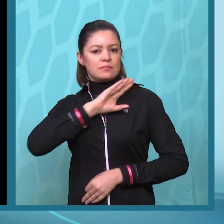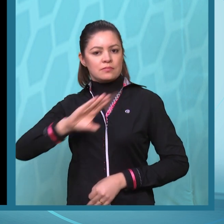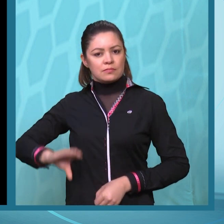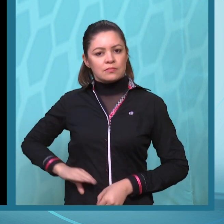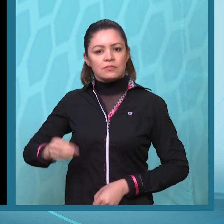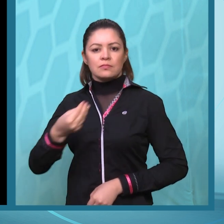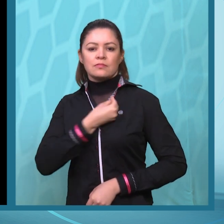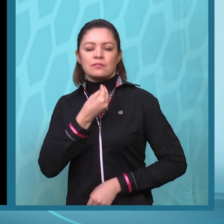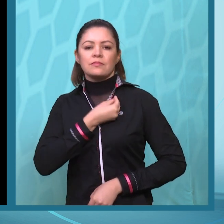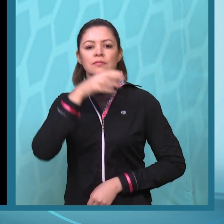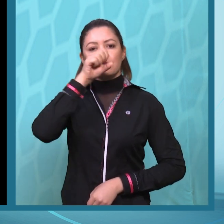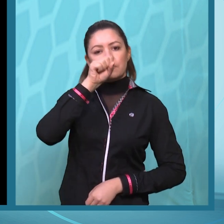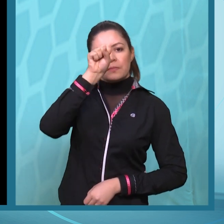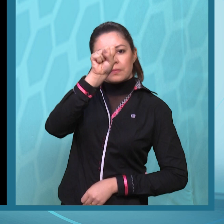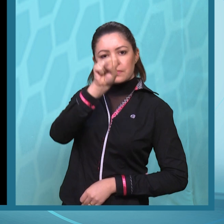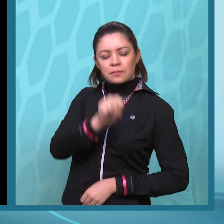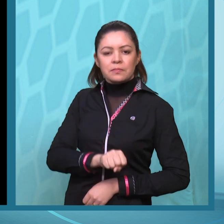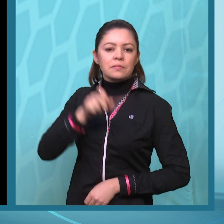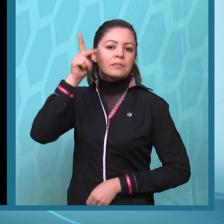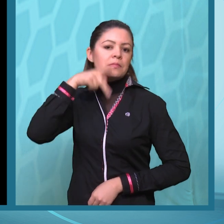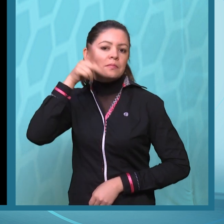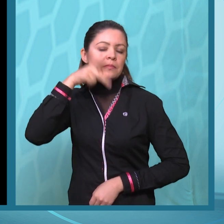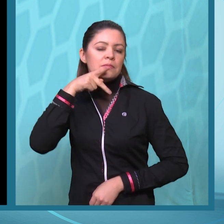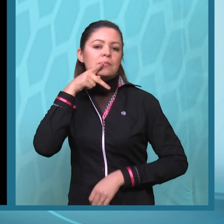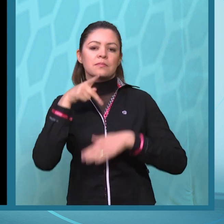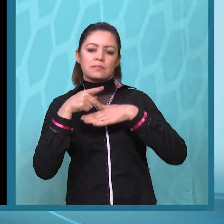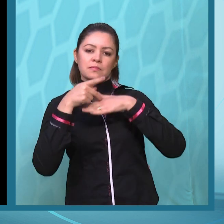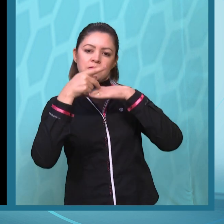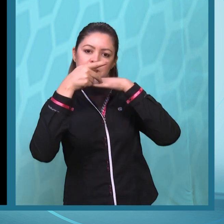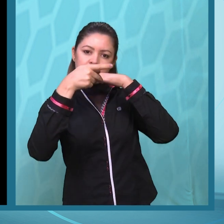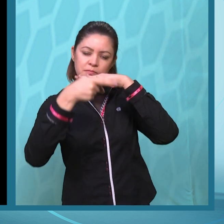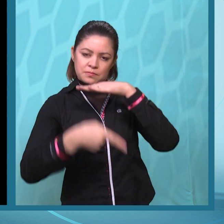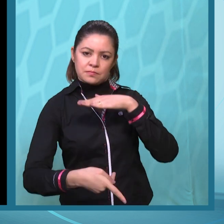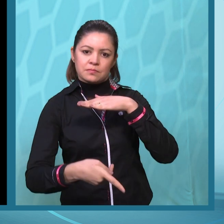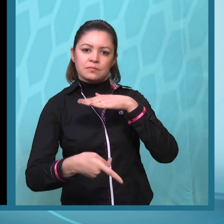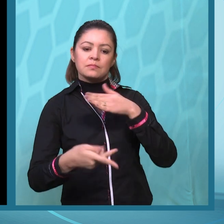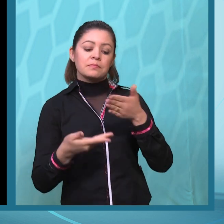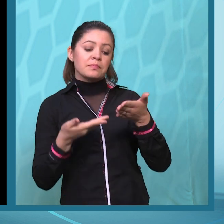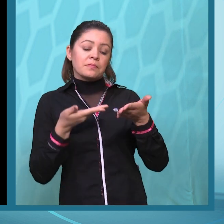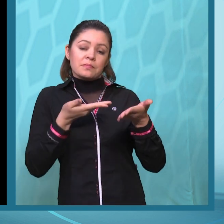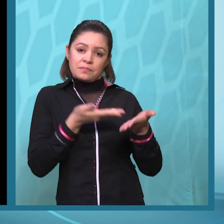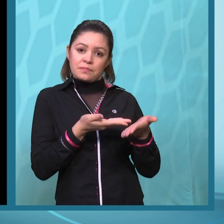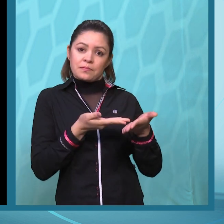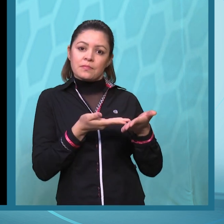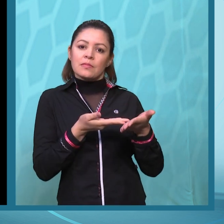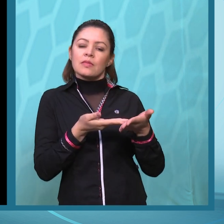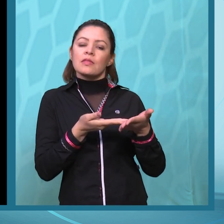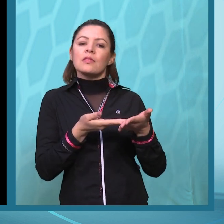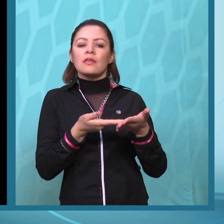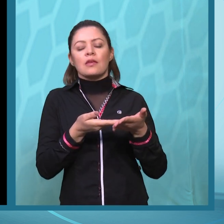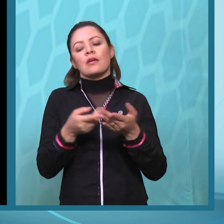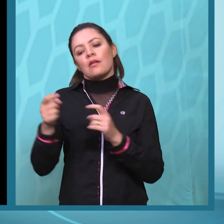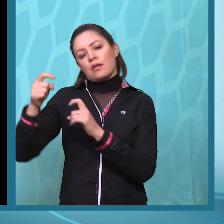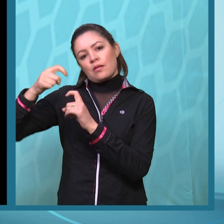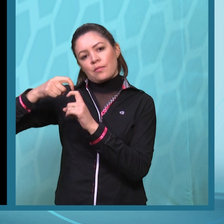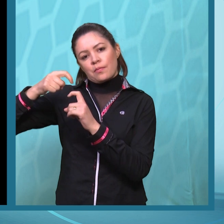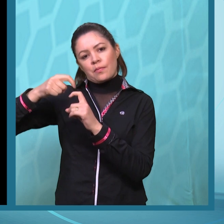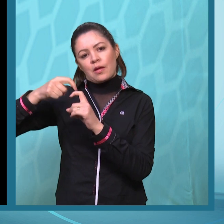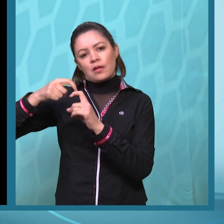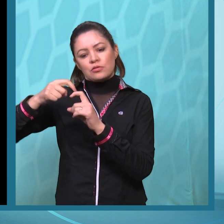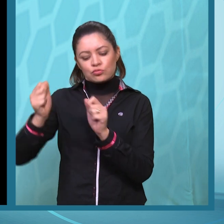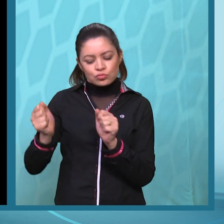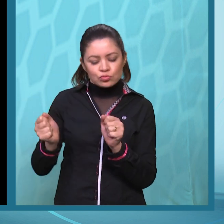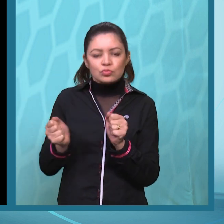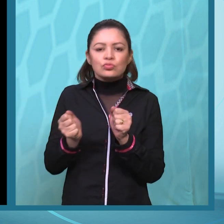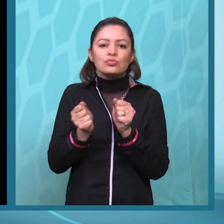Chopinzinho, Coronel Vivida, Laranjeiras do Sul, Pitanga e Prudentópolis. Além do requerimento, o vestibulando